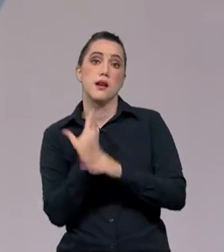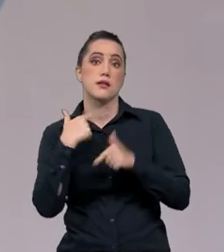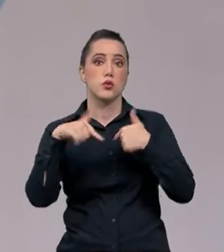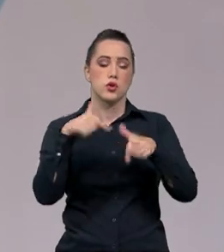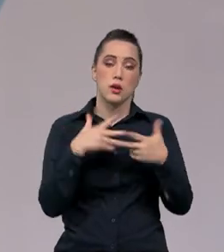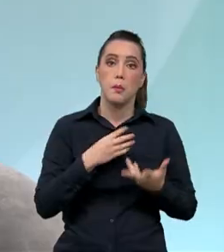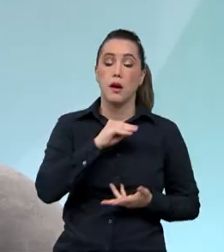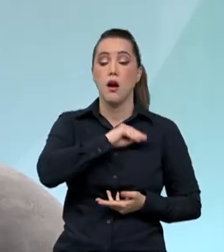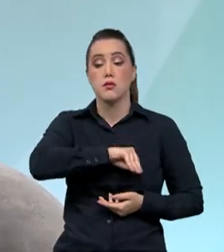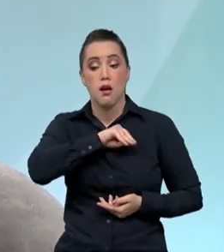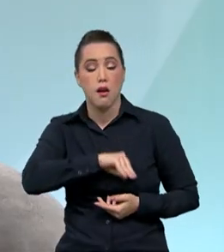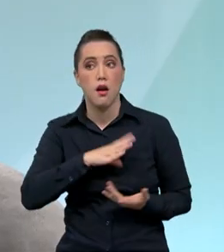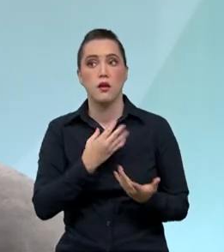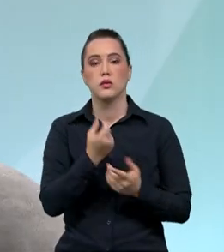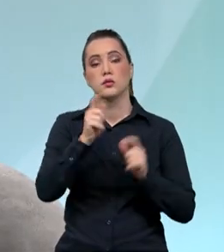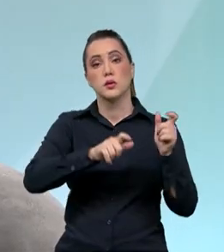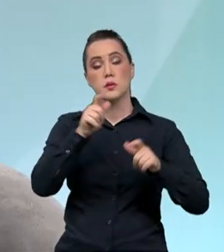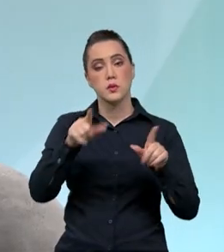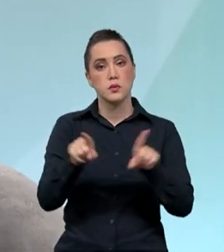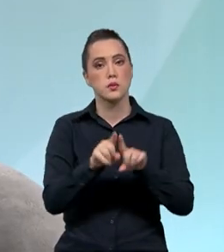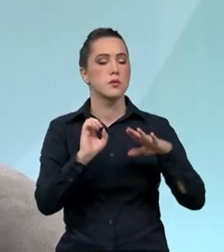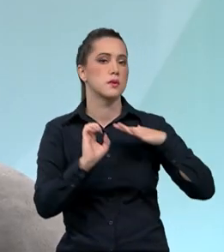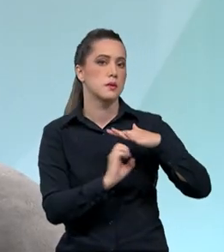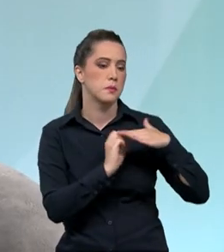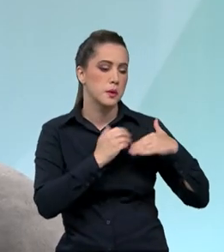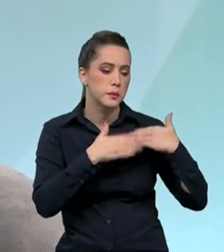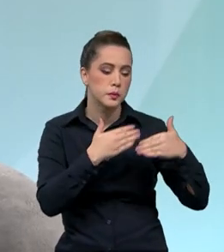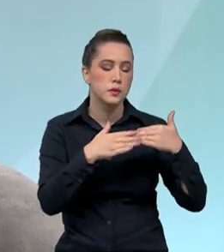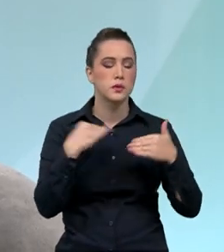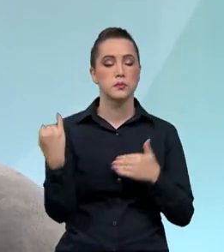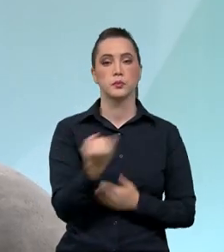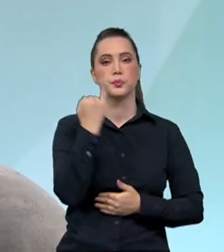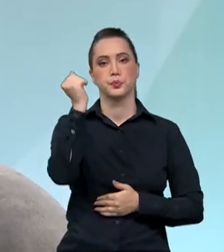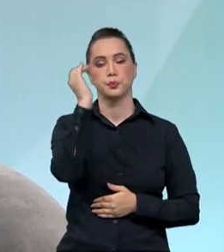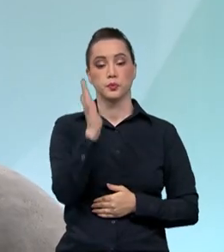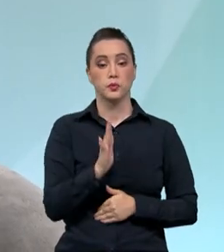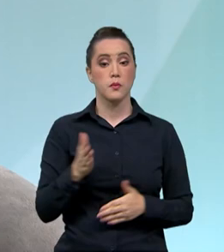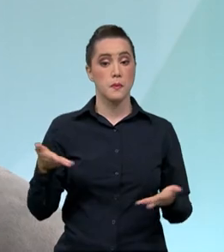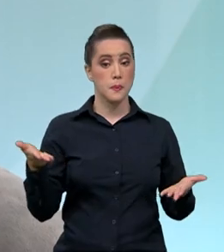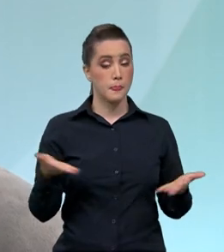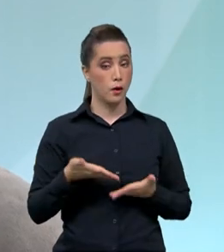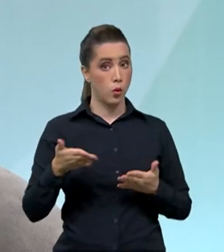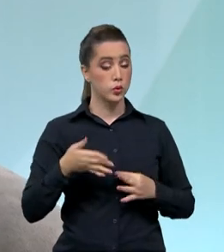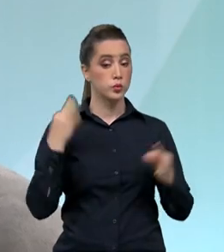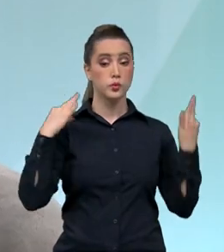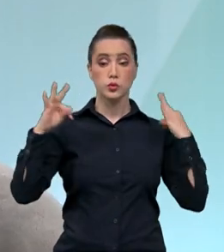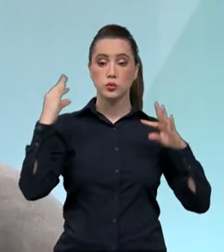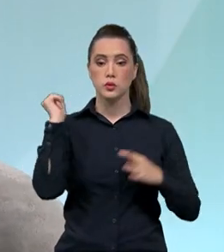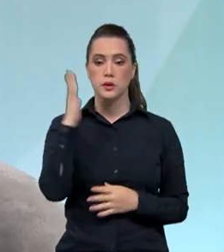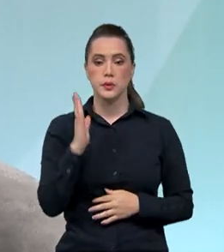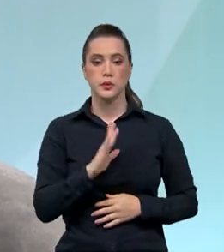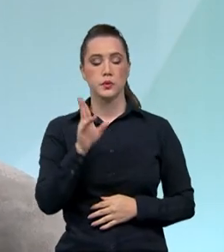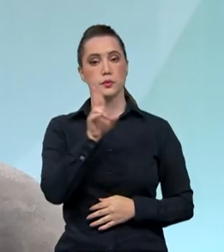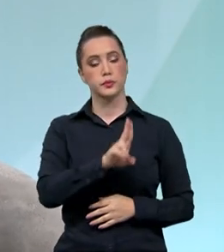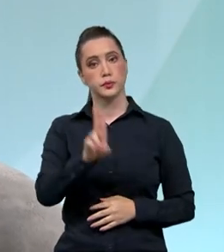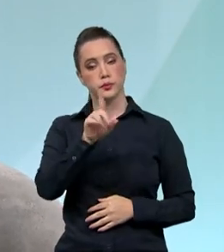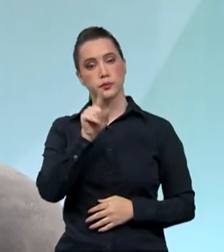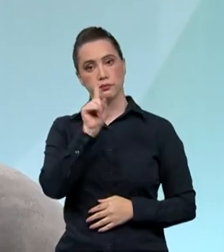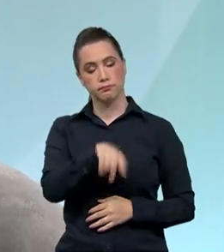sustentação de empresas. E isso é extremamente importante para o Brasil. Hoje, o turismo brasileiro ocupa,